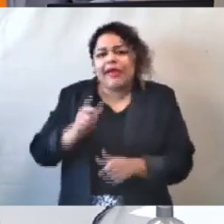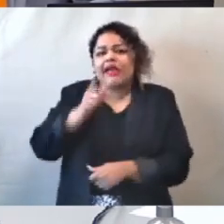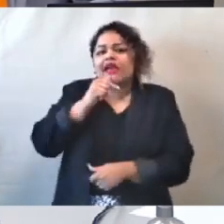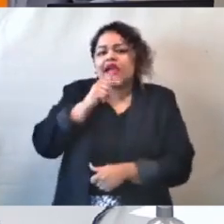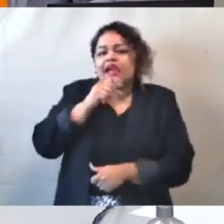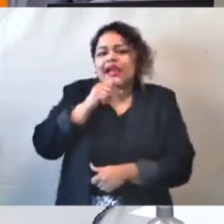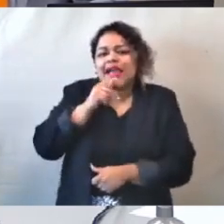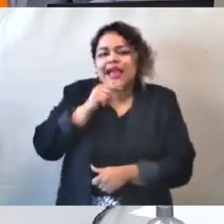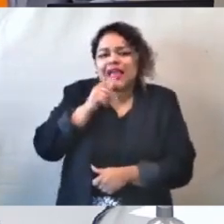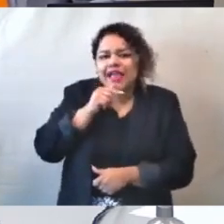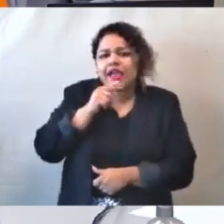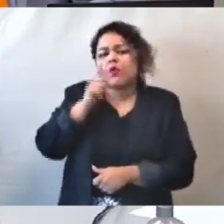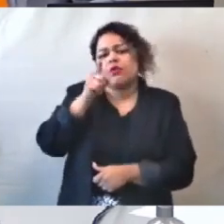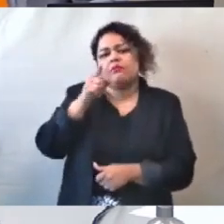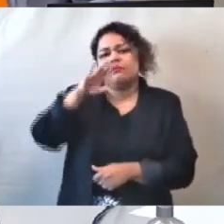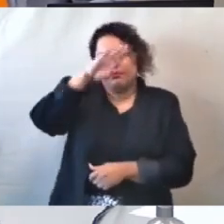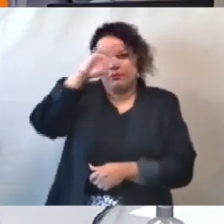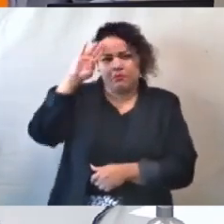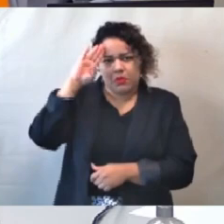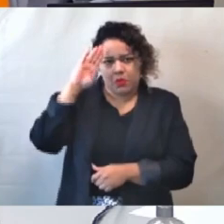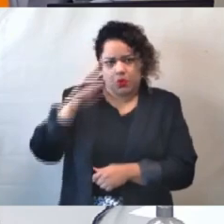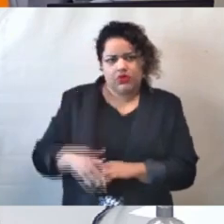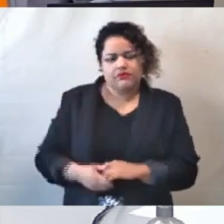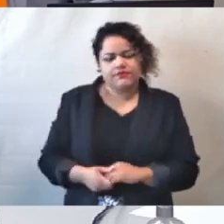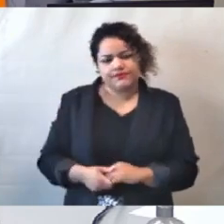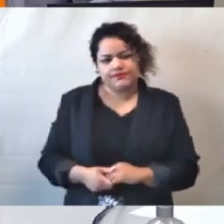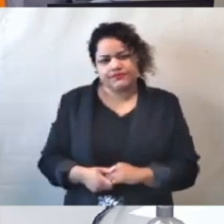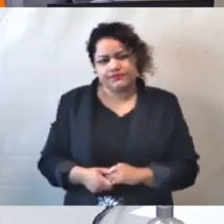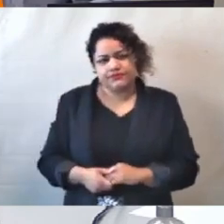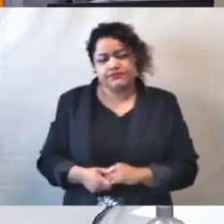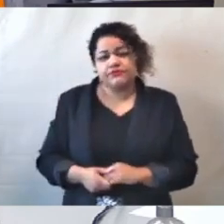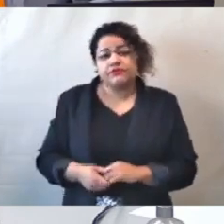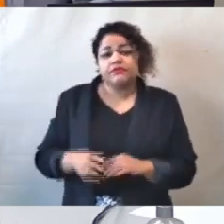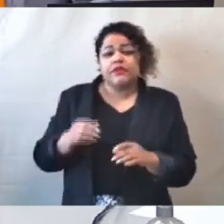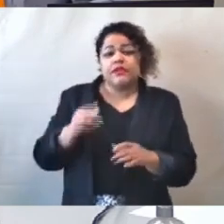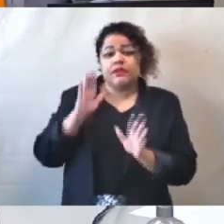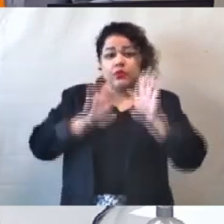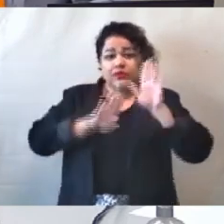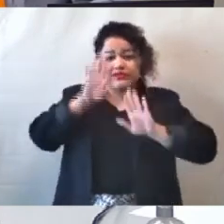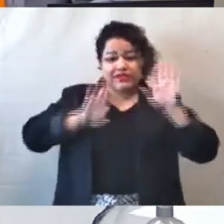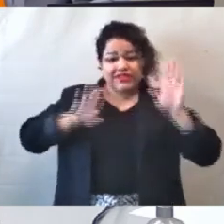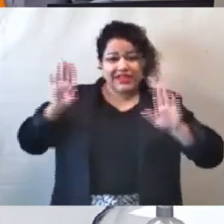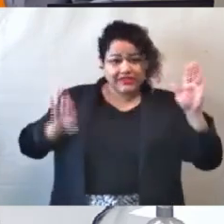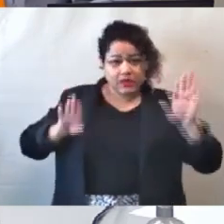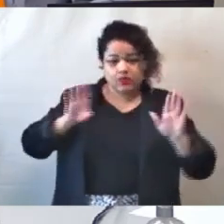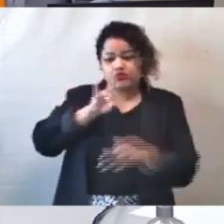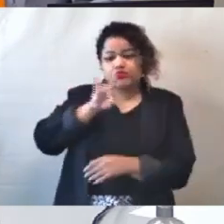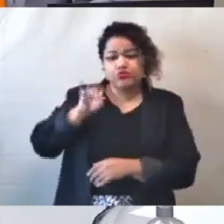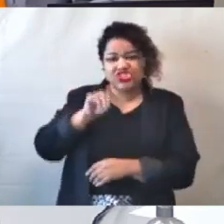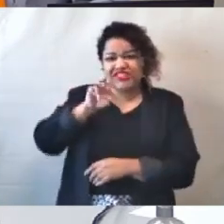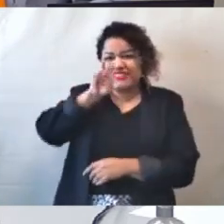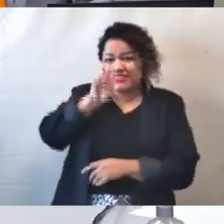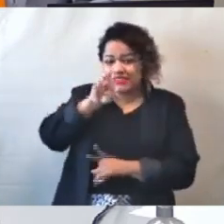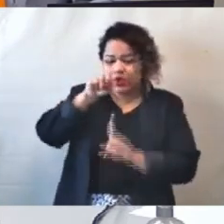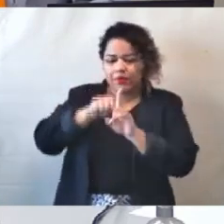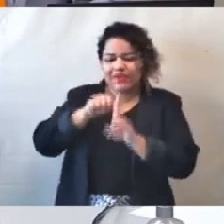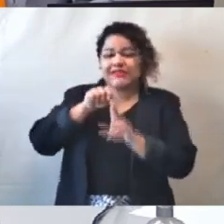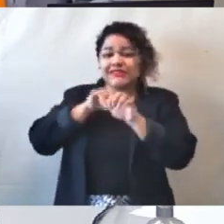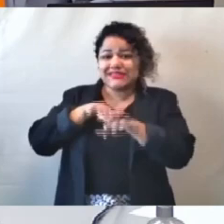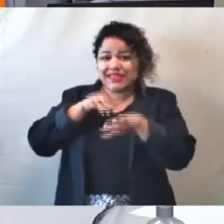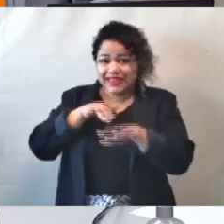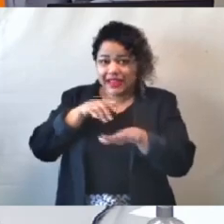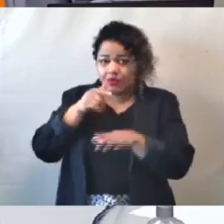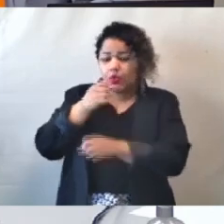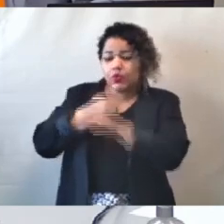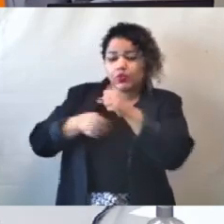inexigibilidade de licitação SMOB, datado do dia 5 de setembro de 2018, tem